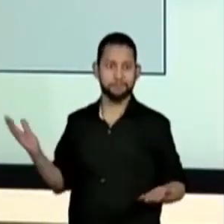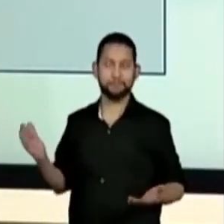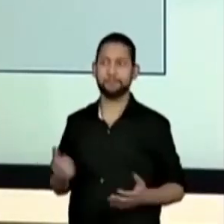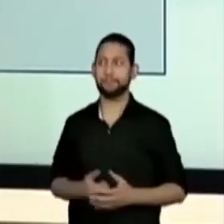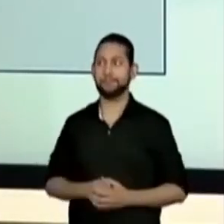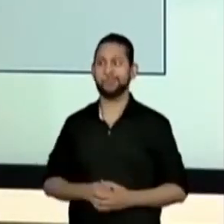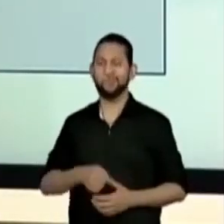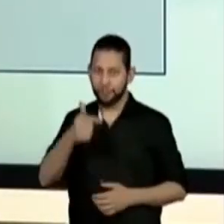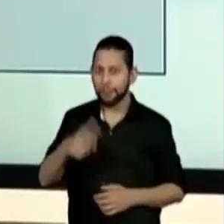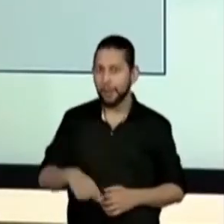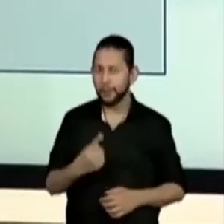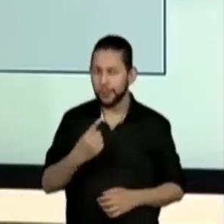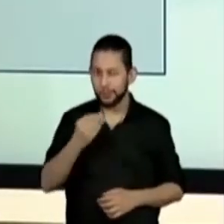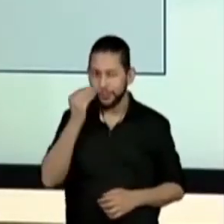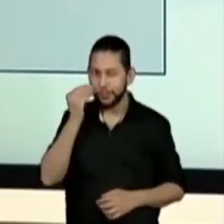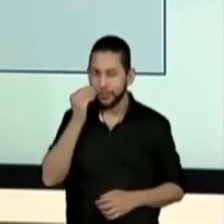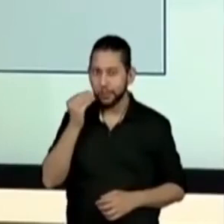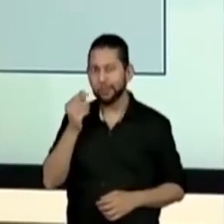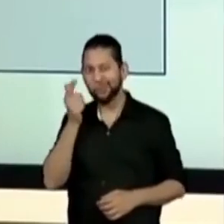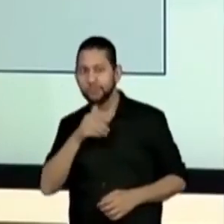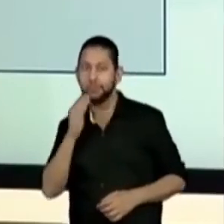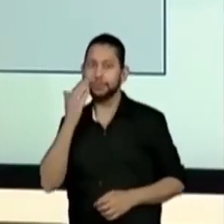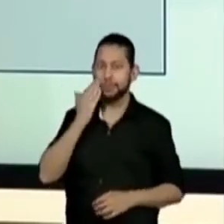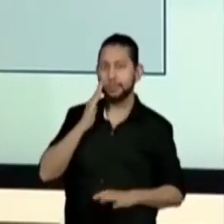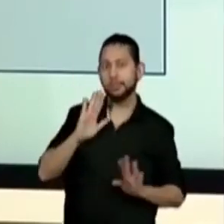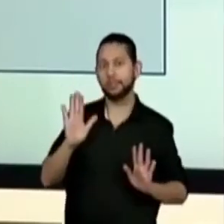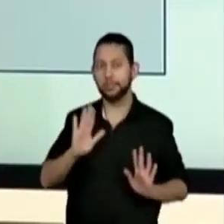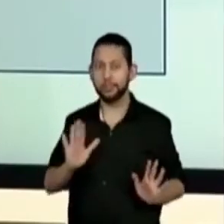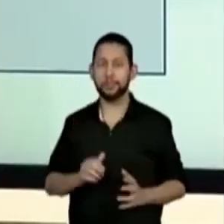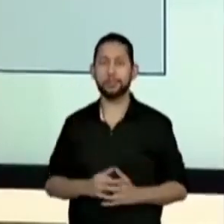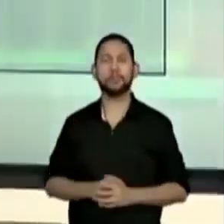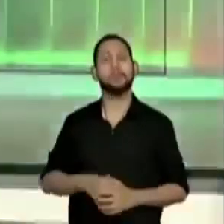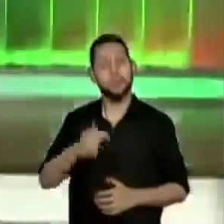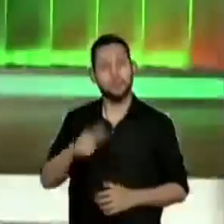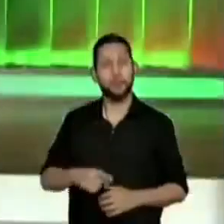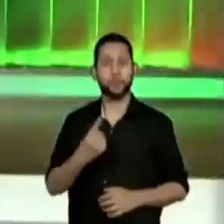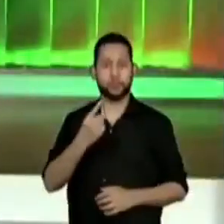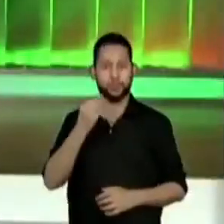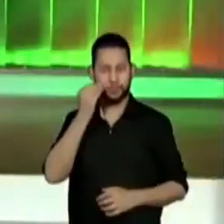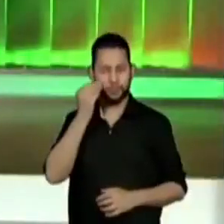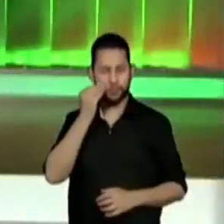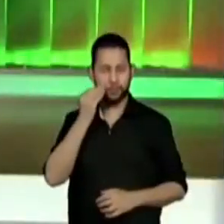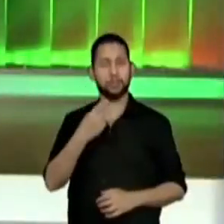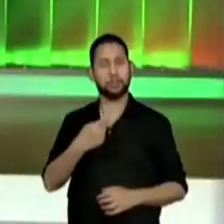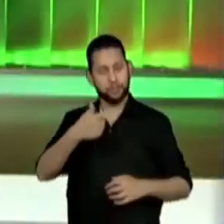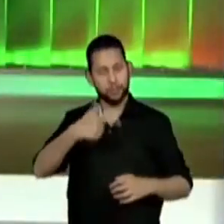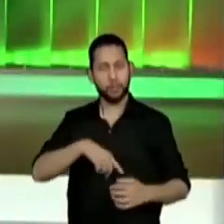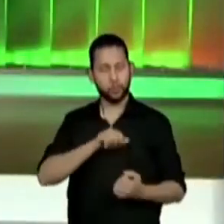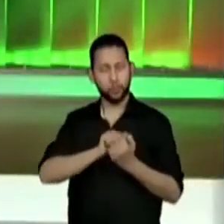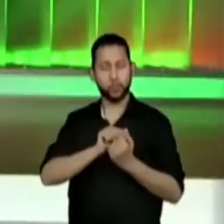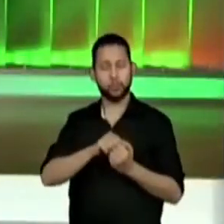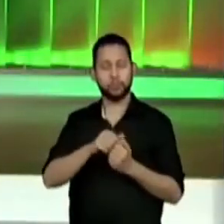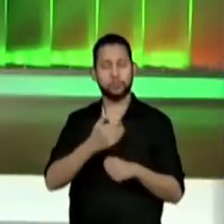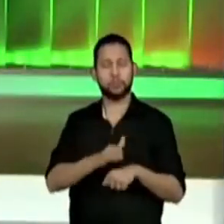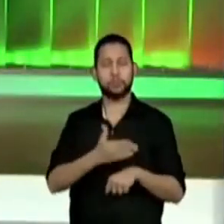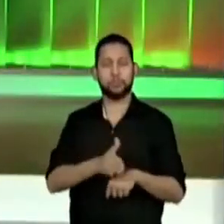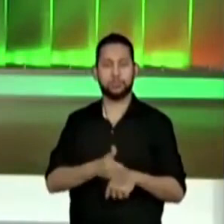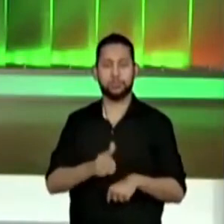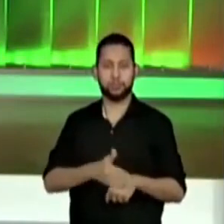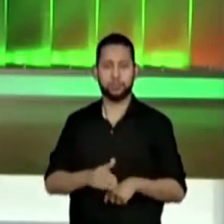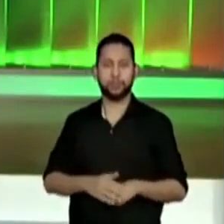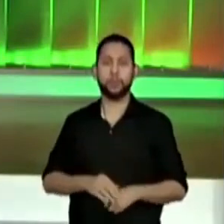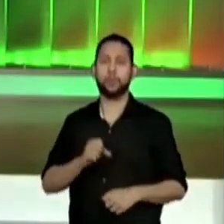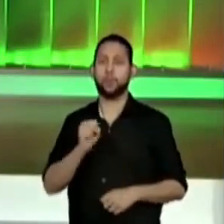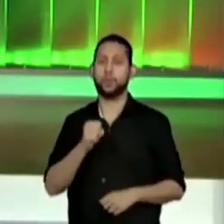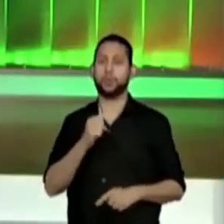Prô, vamos fazer mais uma? Só para eu ver se eu entendi. Vamos fazer mais uma. Vamos fazer junto. Então, agora a gente vai fazer